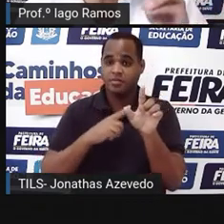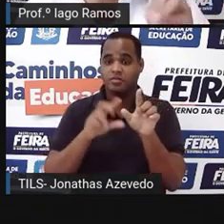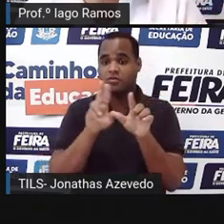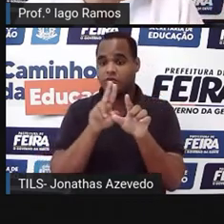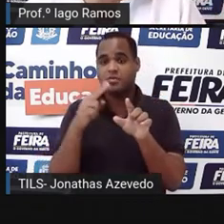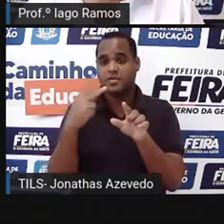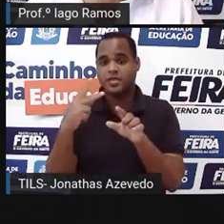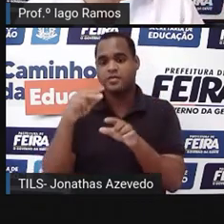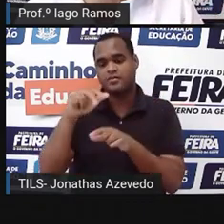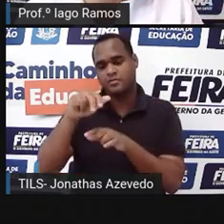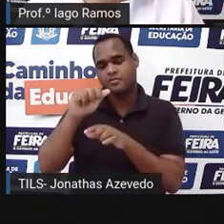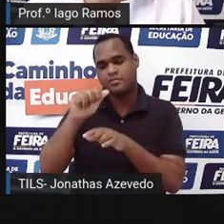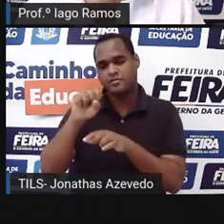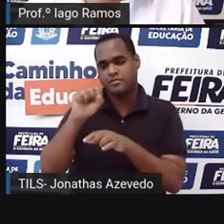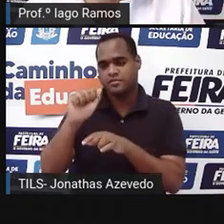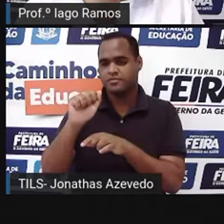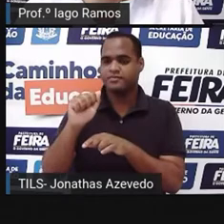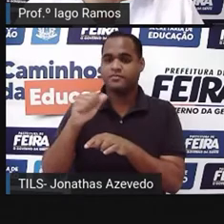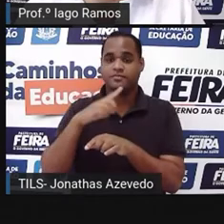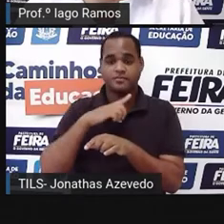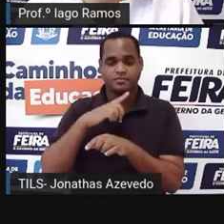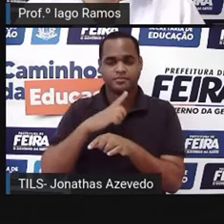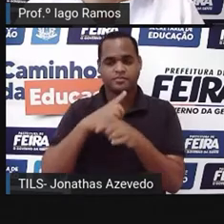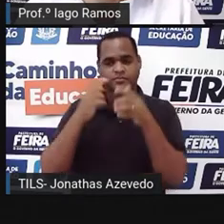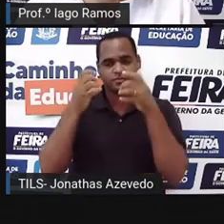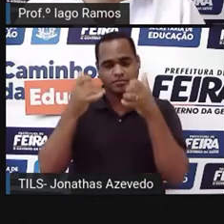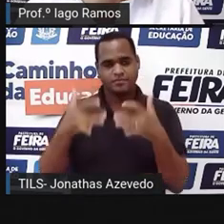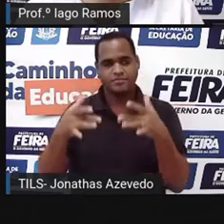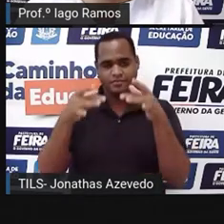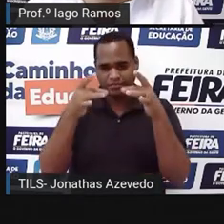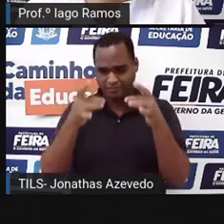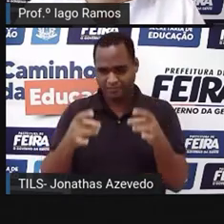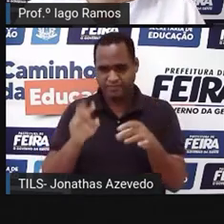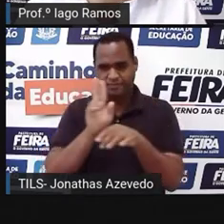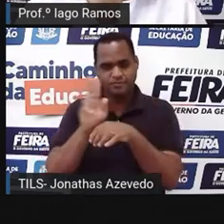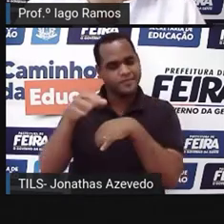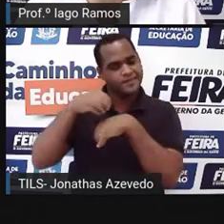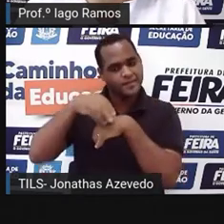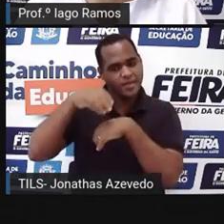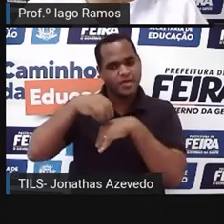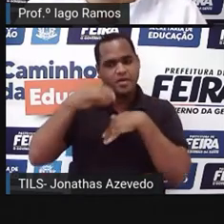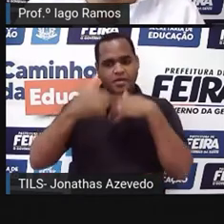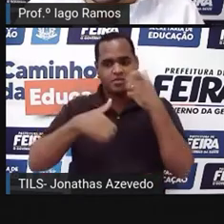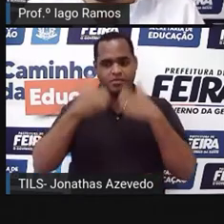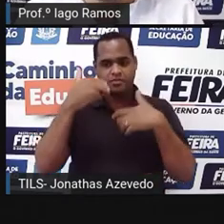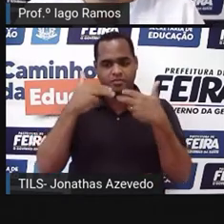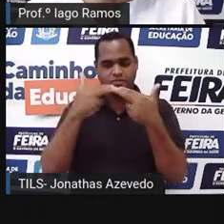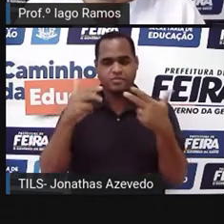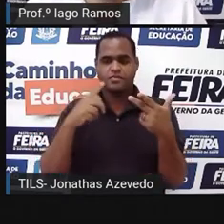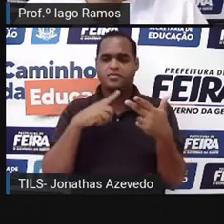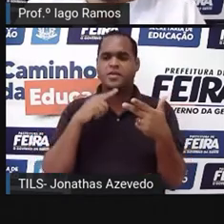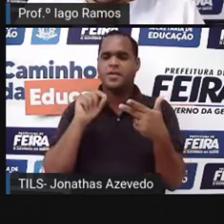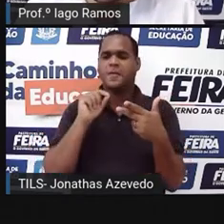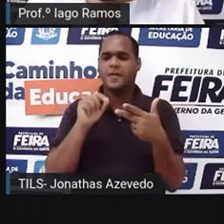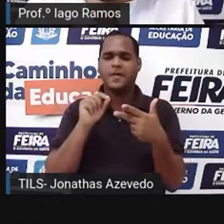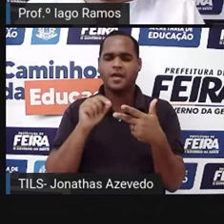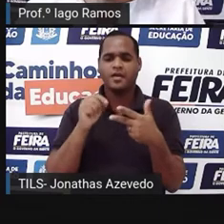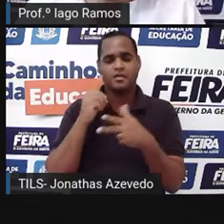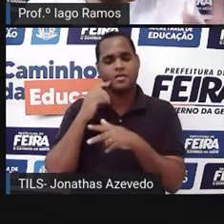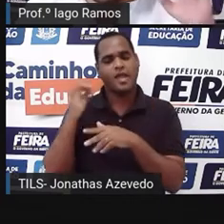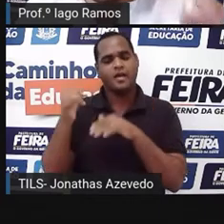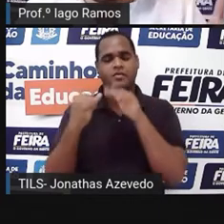são siglas, né? São siglas que trazem o nome de uma instituição, beleza?